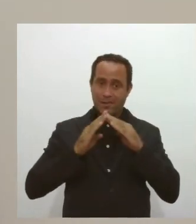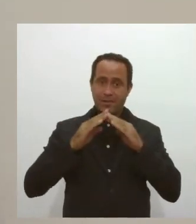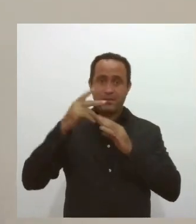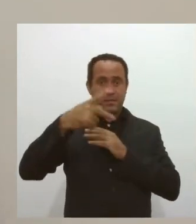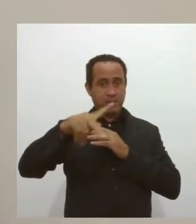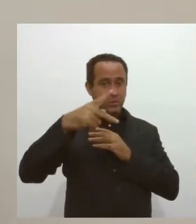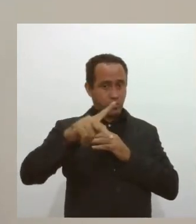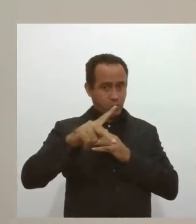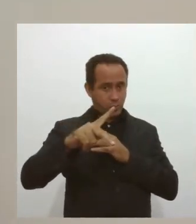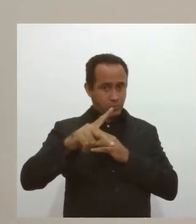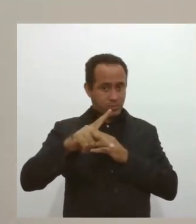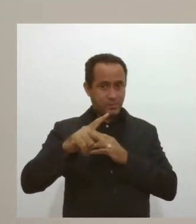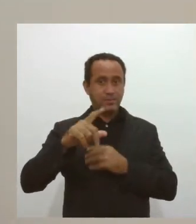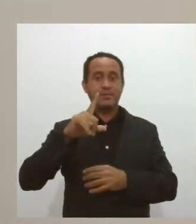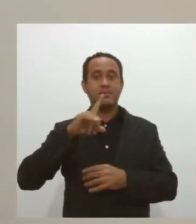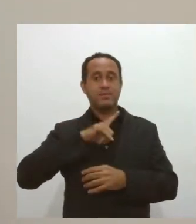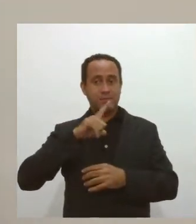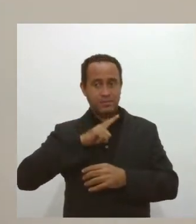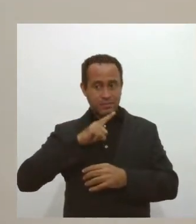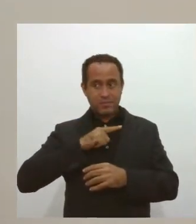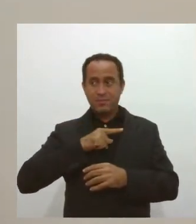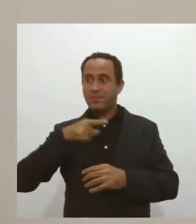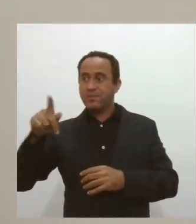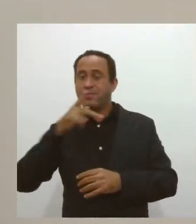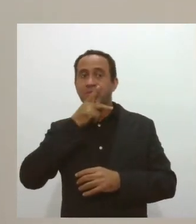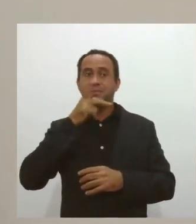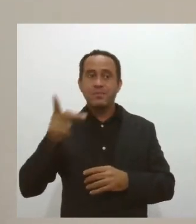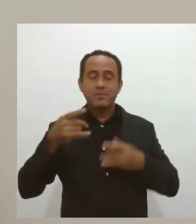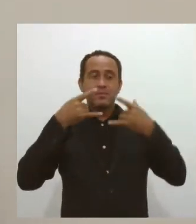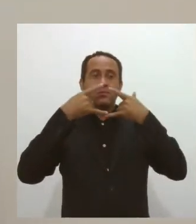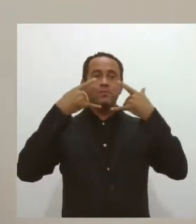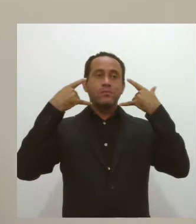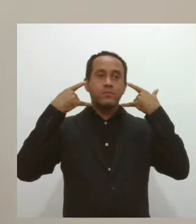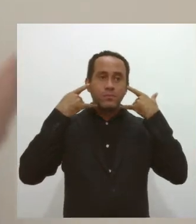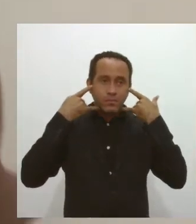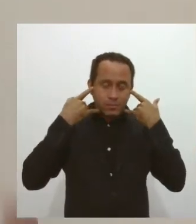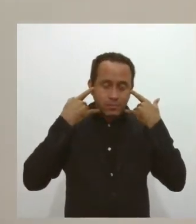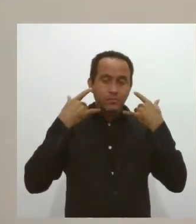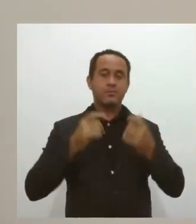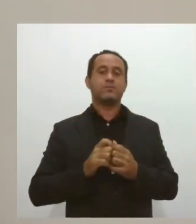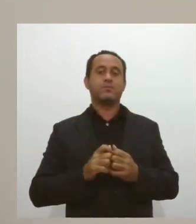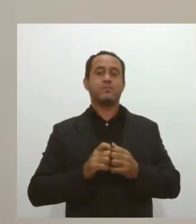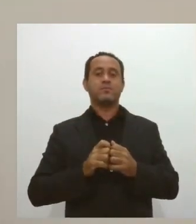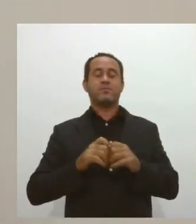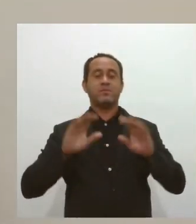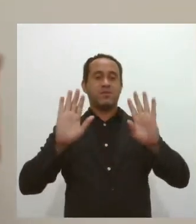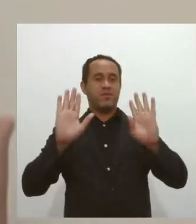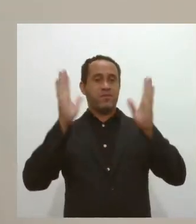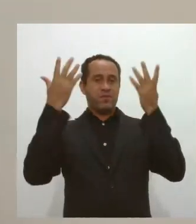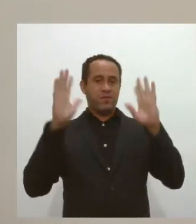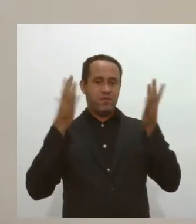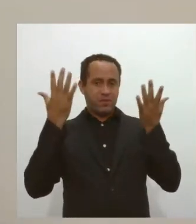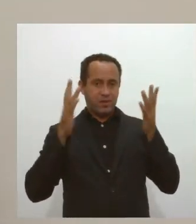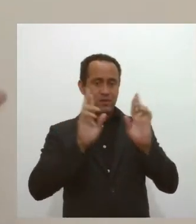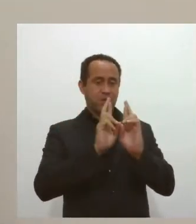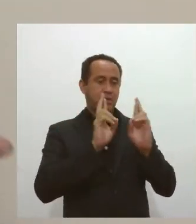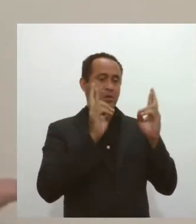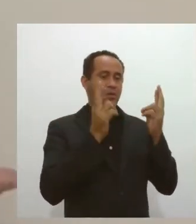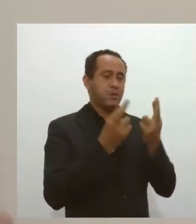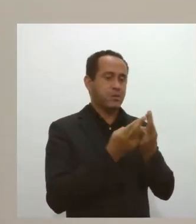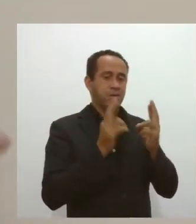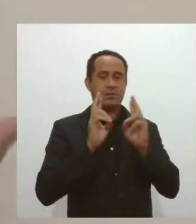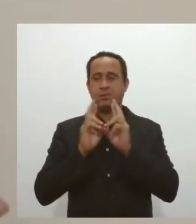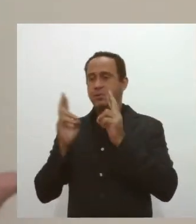que você. E se tiver que fazer isso, que esteja de máscara, que não seja em festas, em reuniões, quando